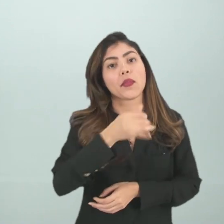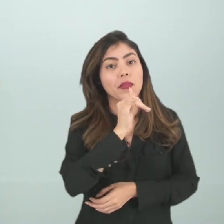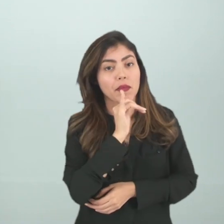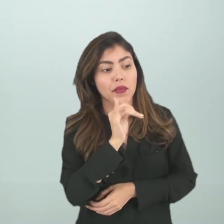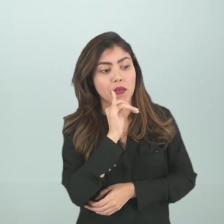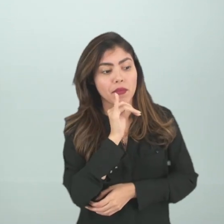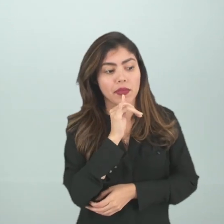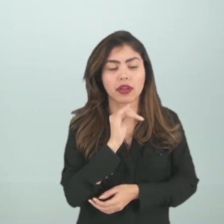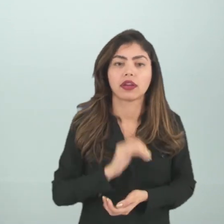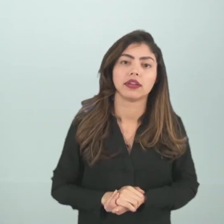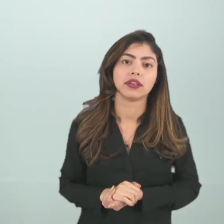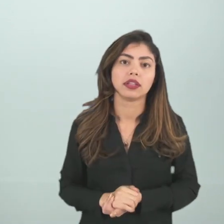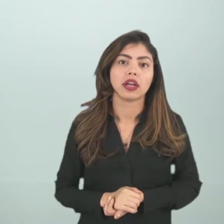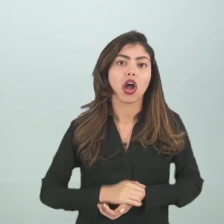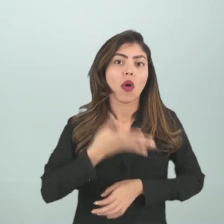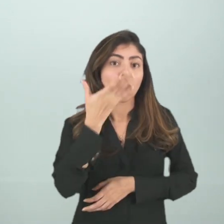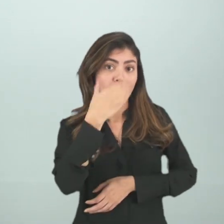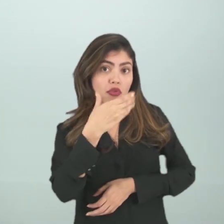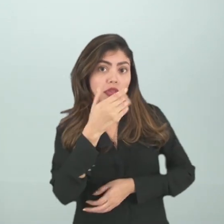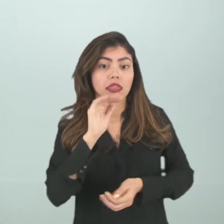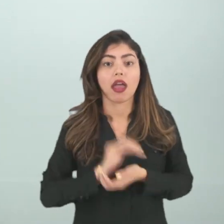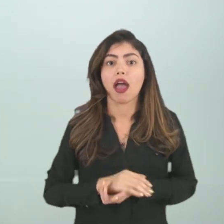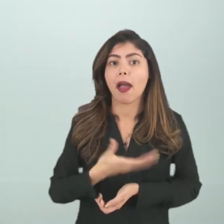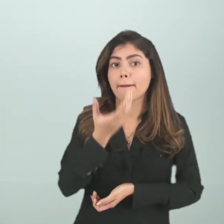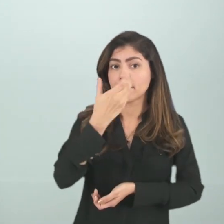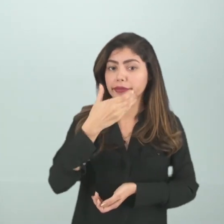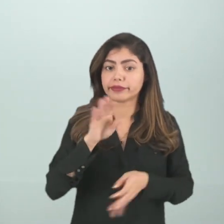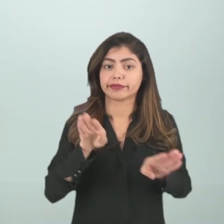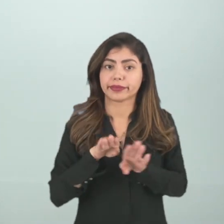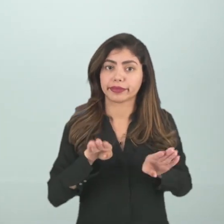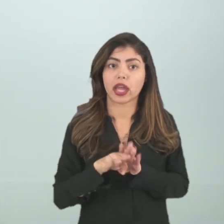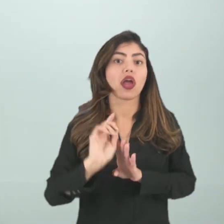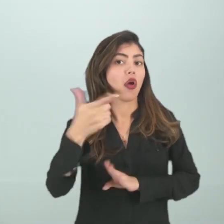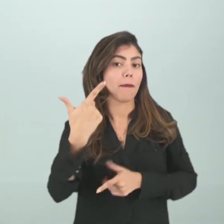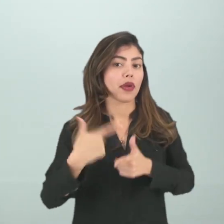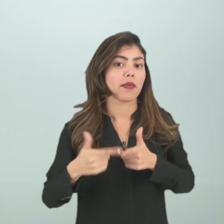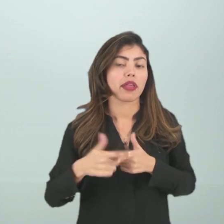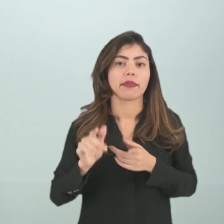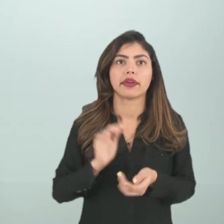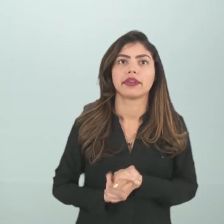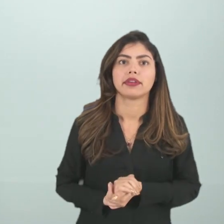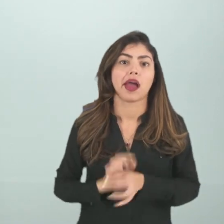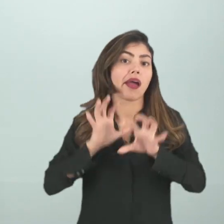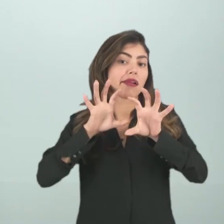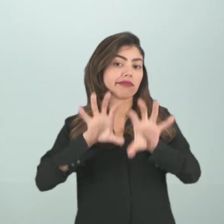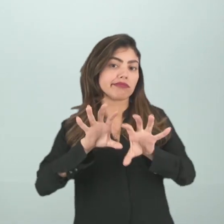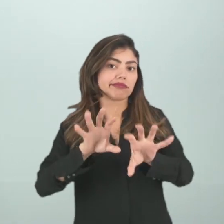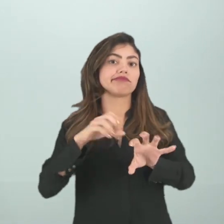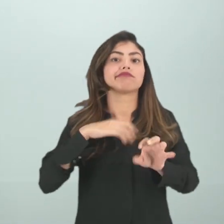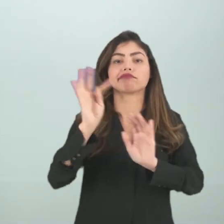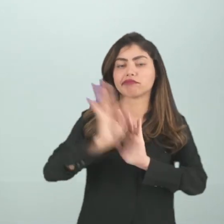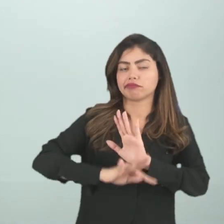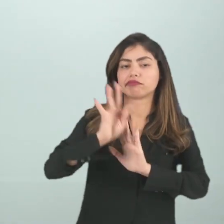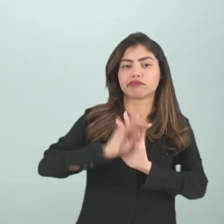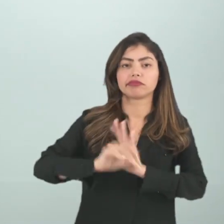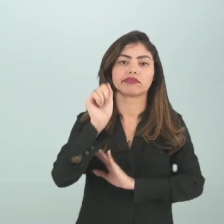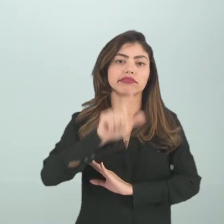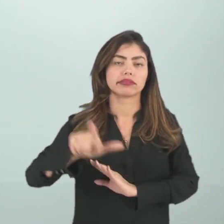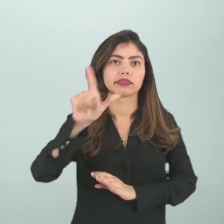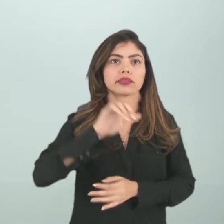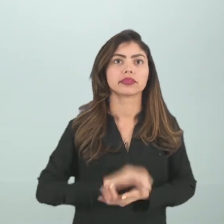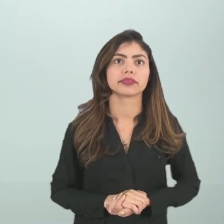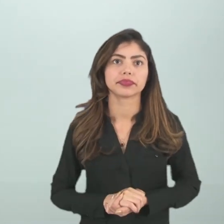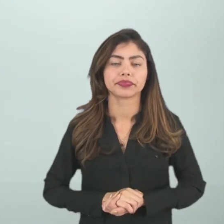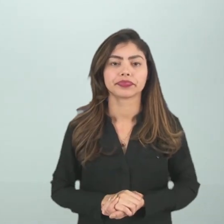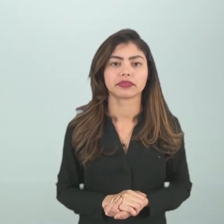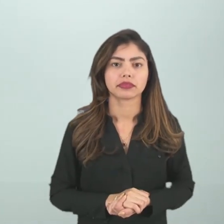problema e abacaxi como fruta, então aí nós vamos ter aí uma conotação presente nos textos literários,